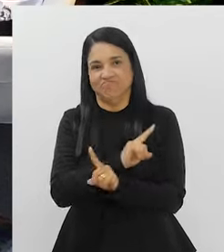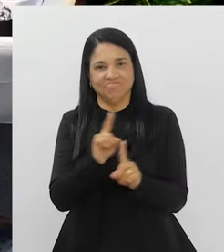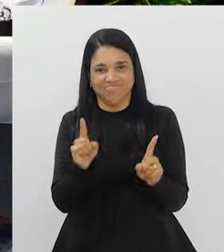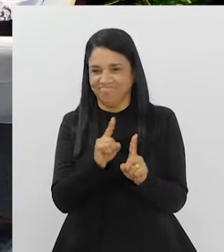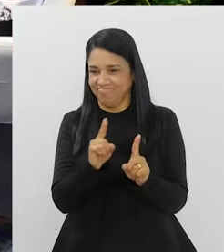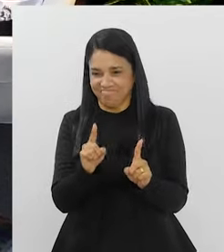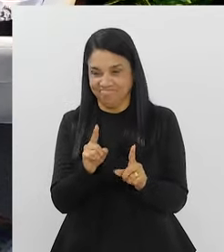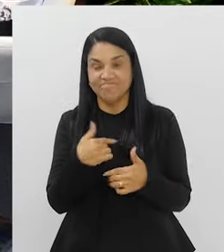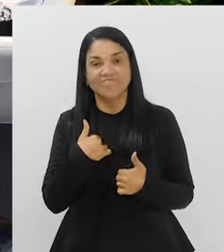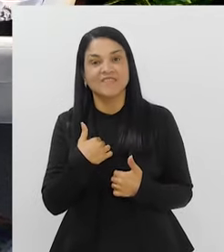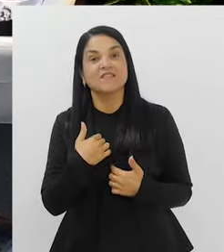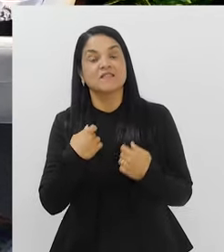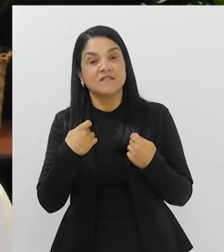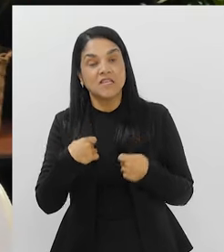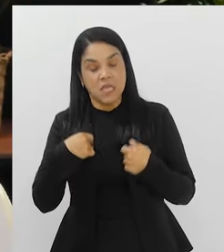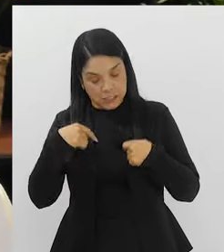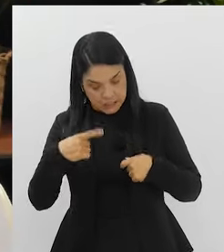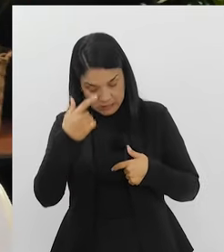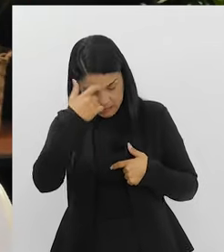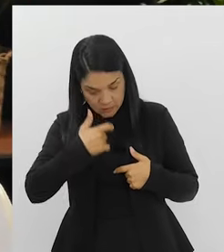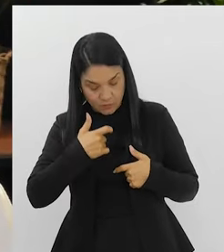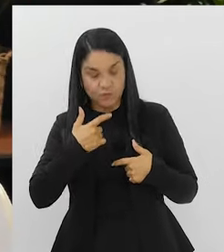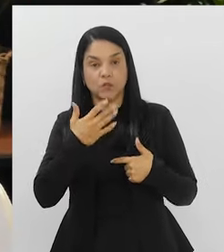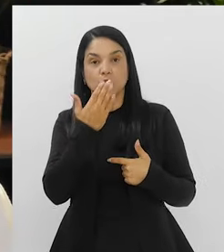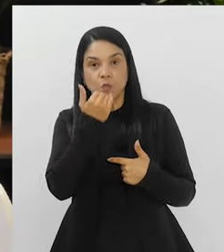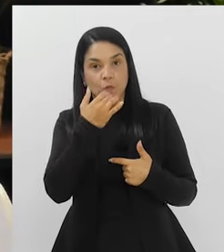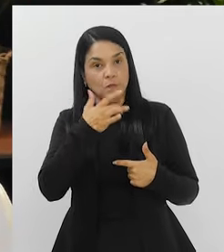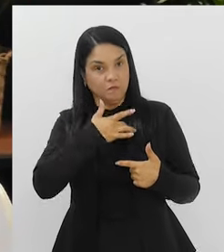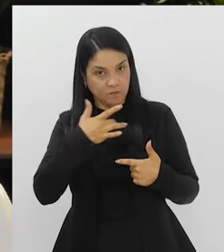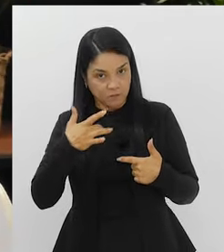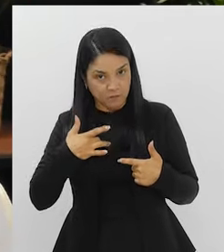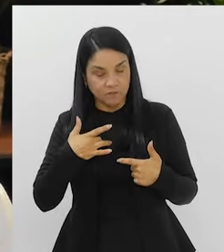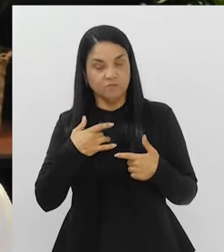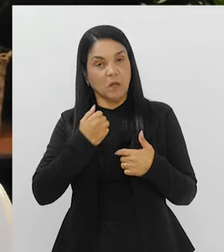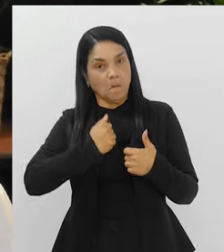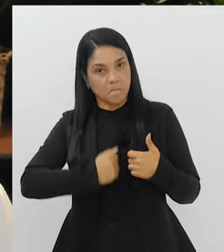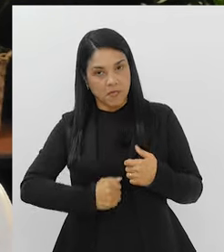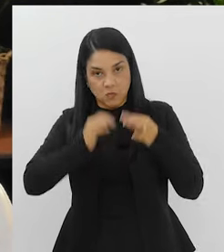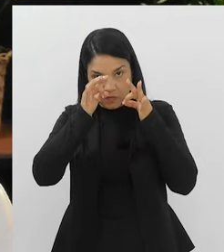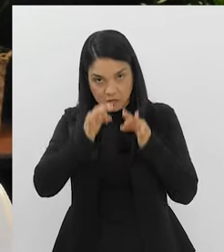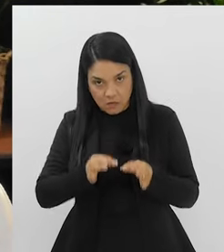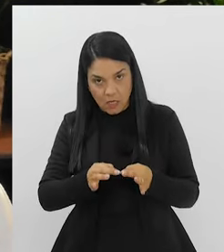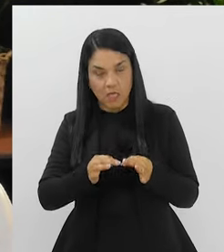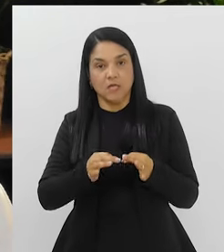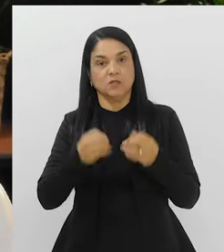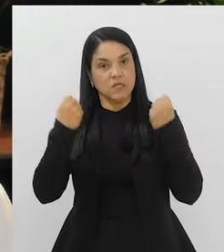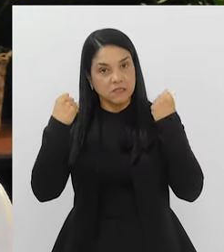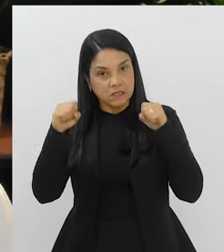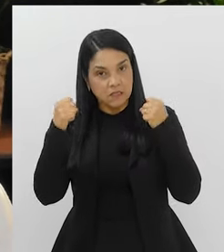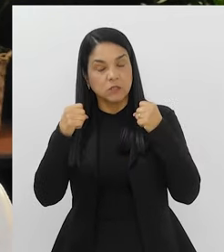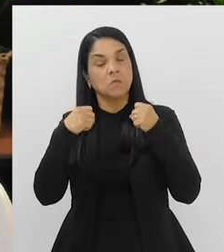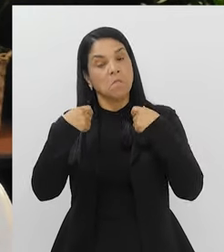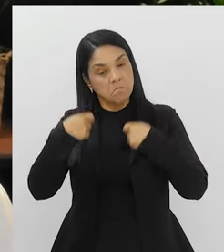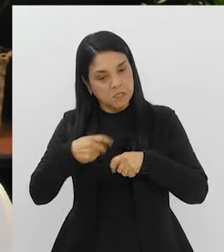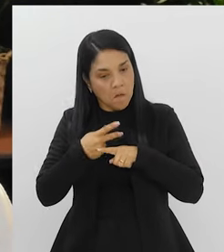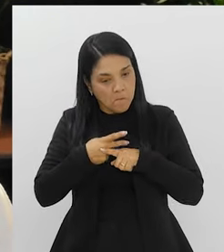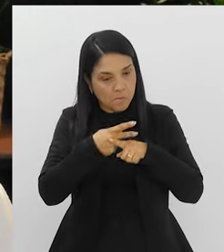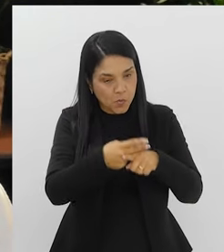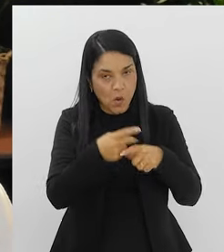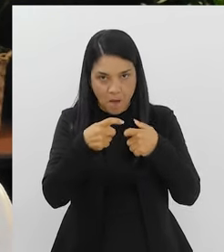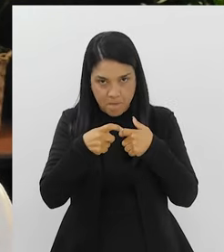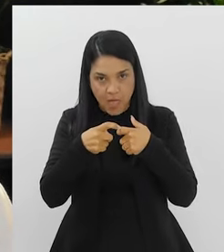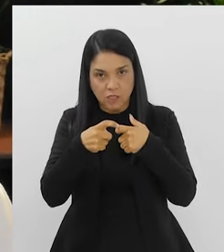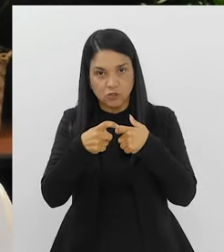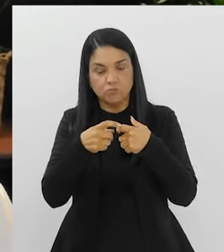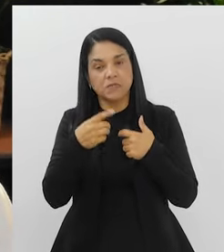Agora, eu me alimentando bem, eu praticando exercícios, consigo ir ao banheiro de forma correta. Mesmo assim, é necessário que eu procure um